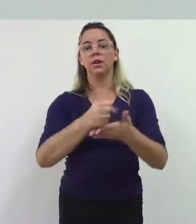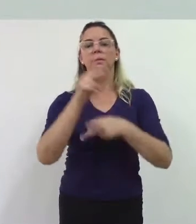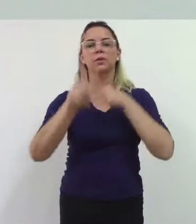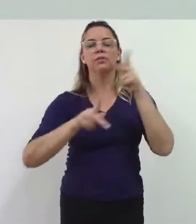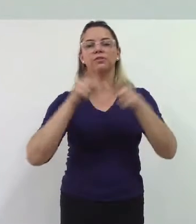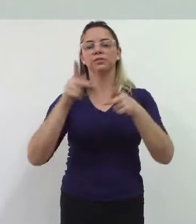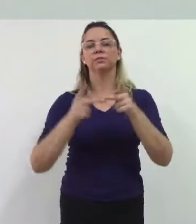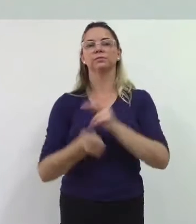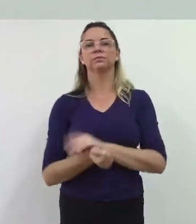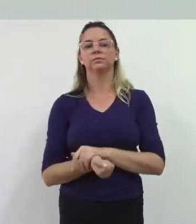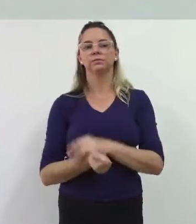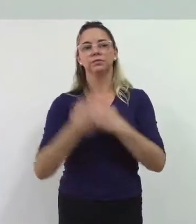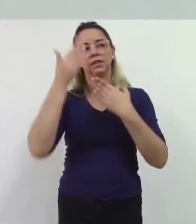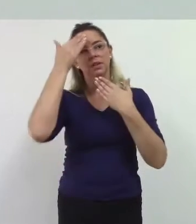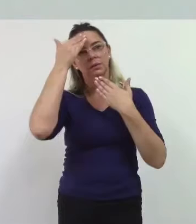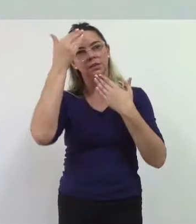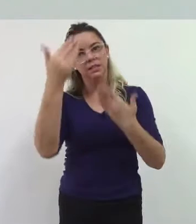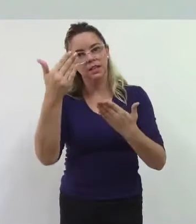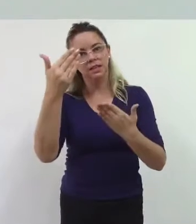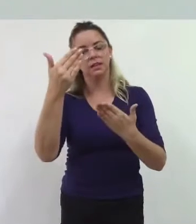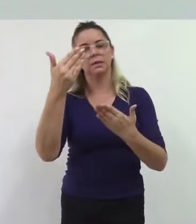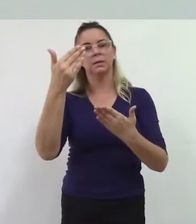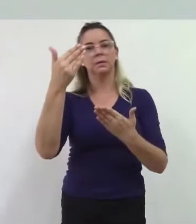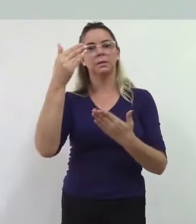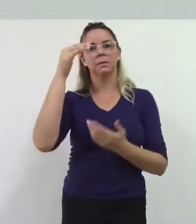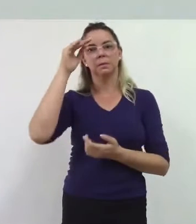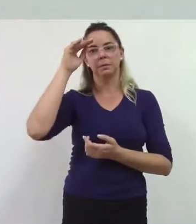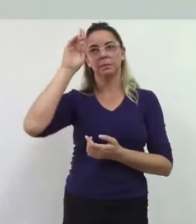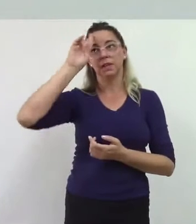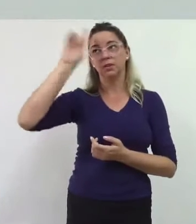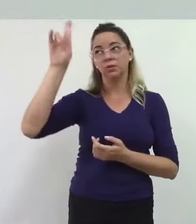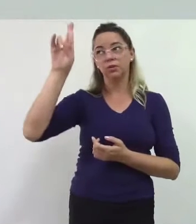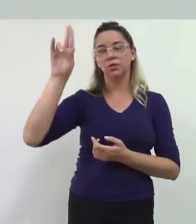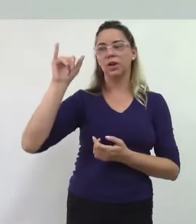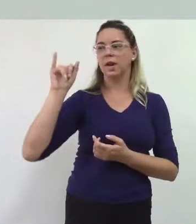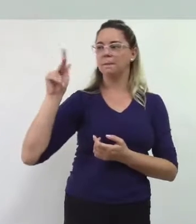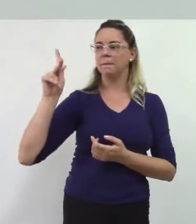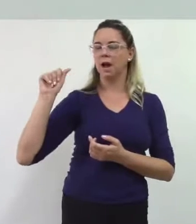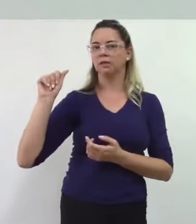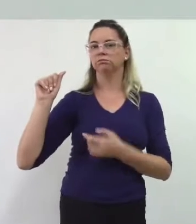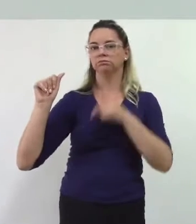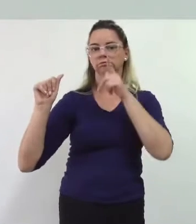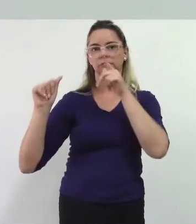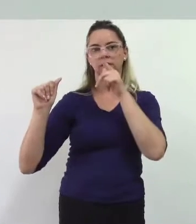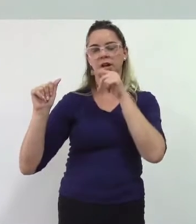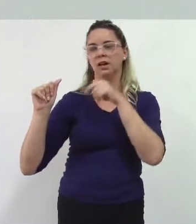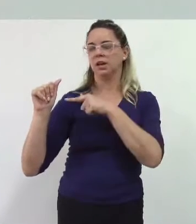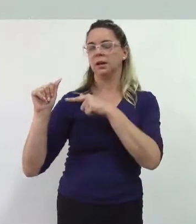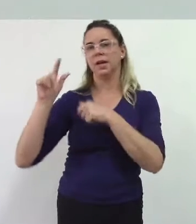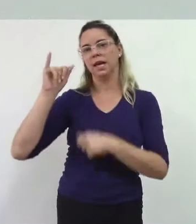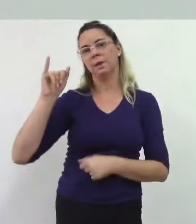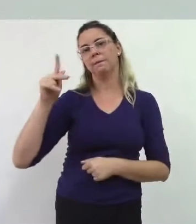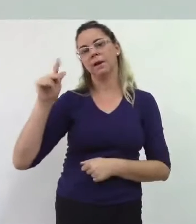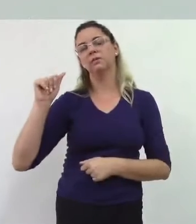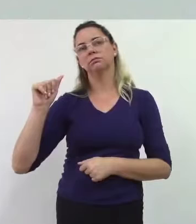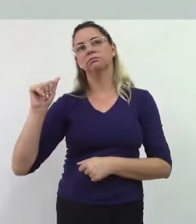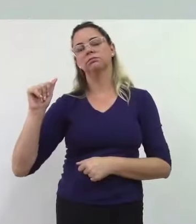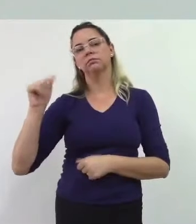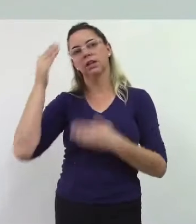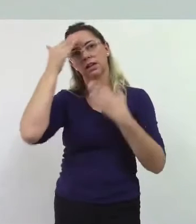também ao presidente do IPA, Caio Mansoba, pelo apoio e empenho que tem tido para conosco